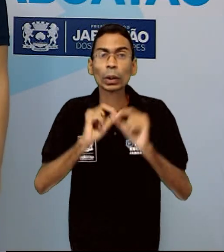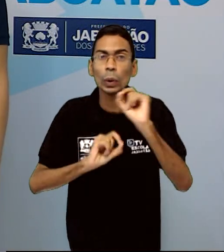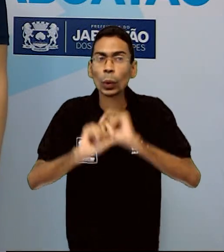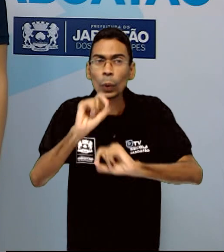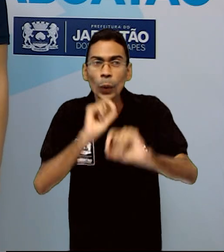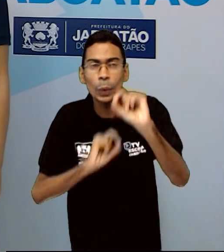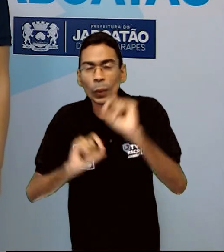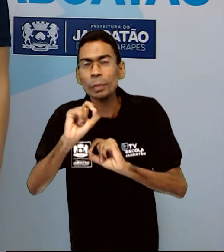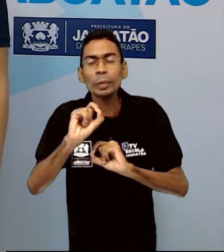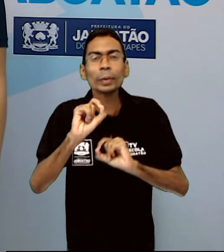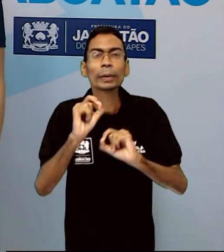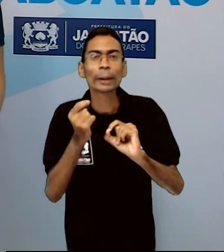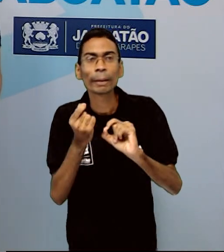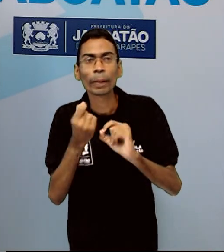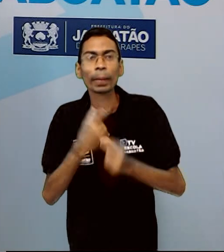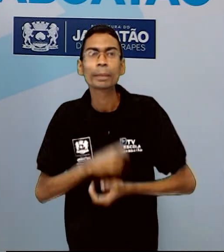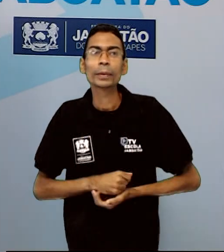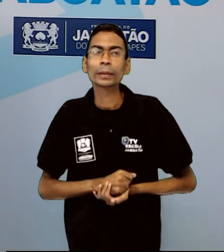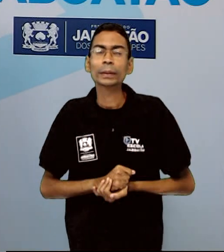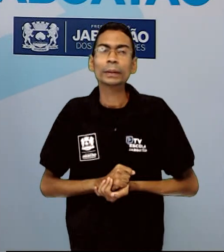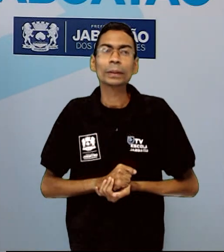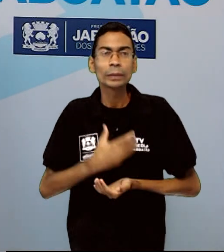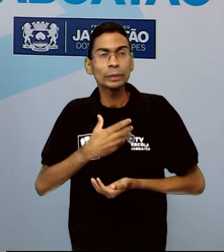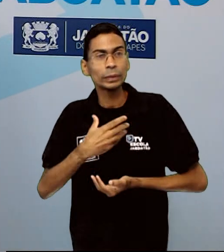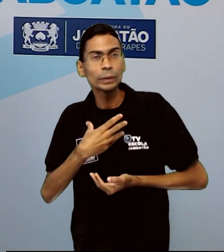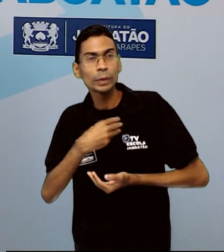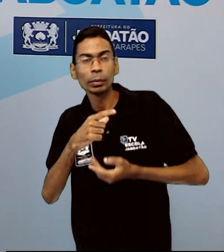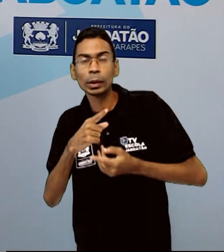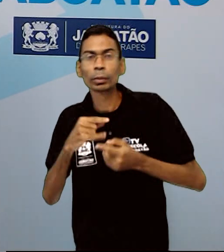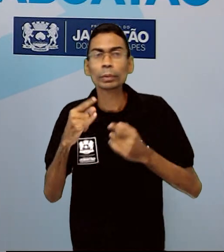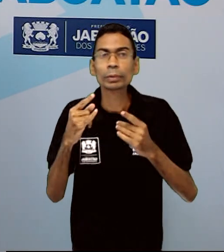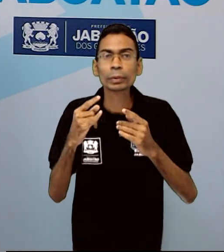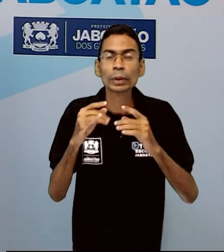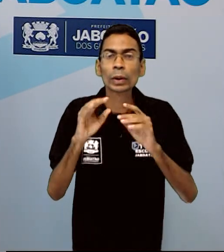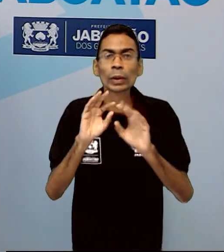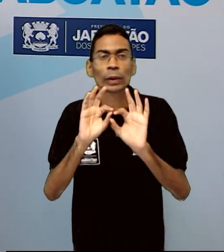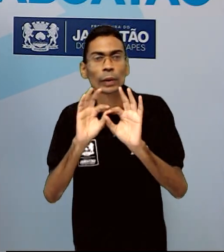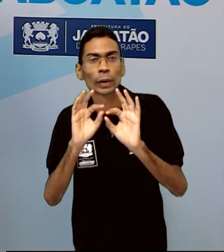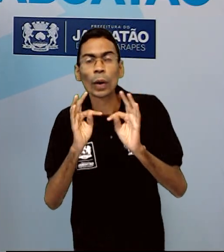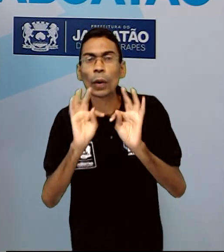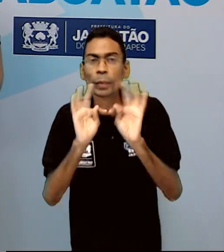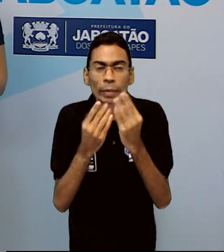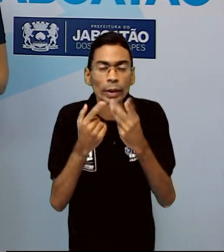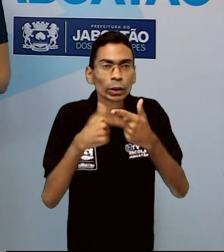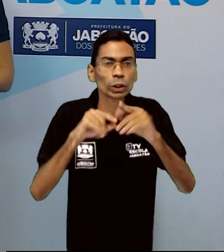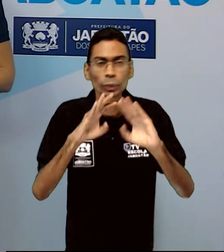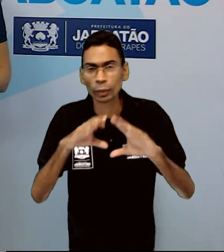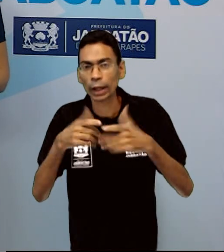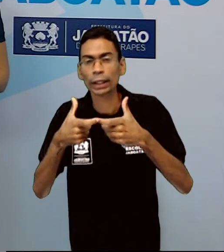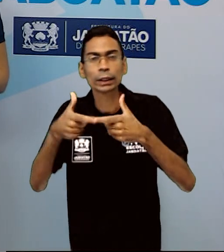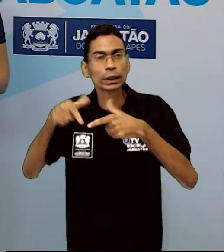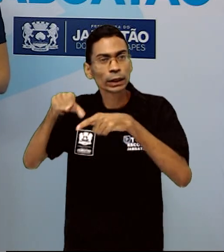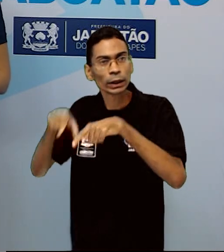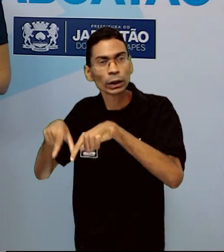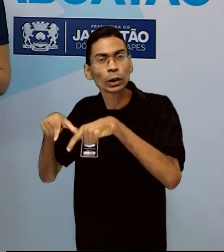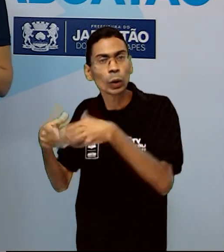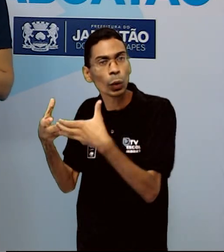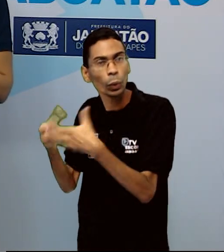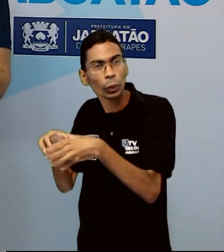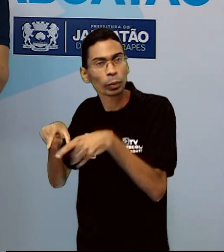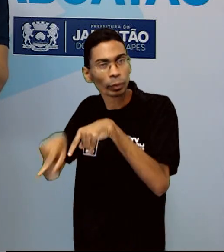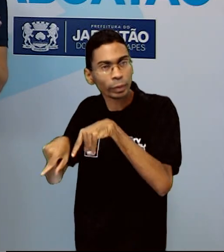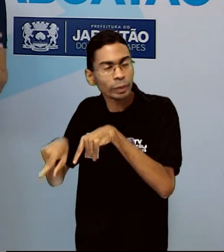comunidade. Vou explicar para vocês o conceito de dever. A obrigação de fazer alguma coisa,